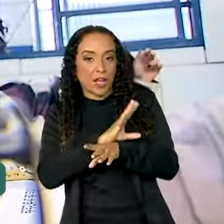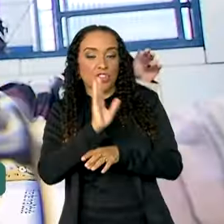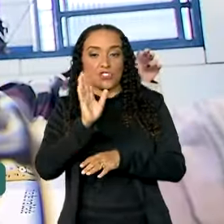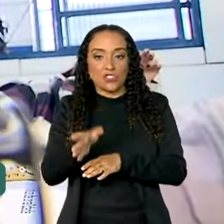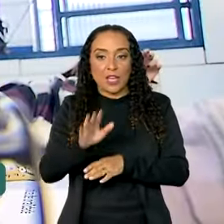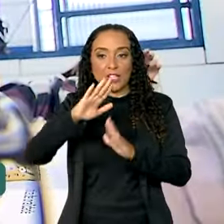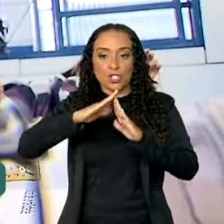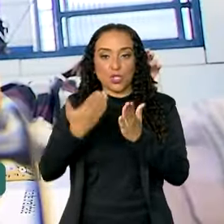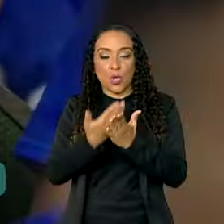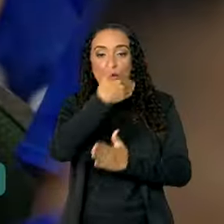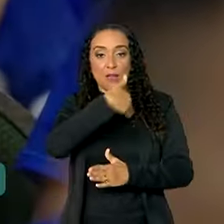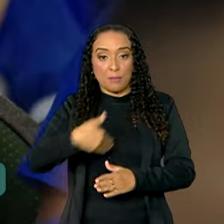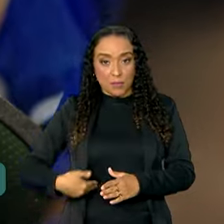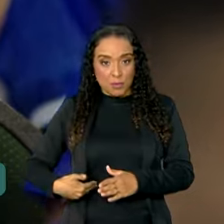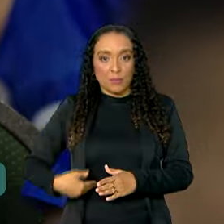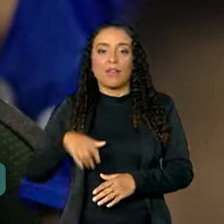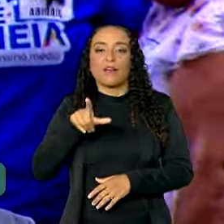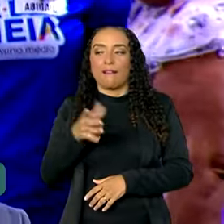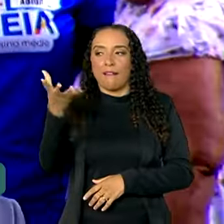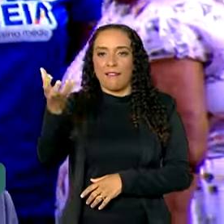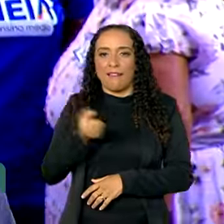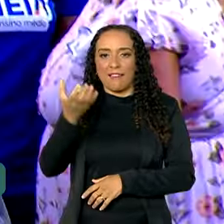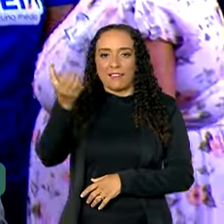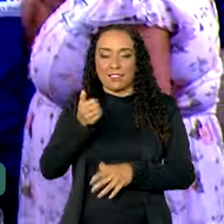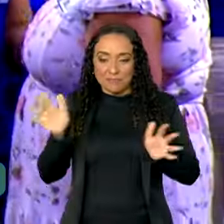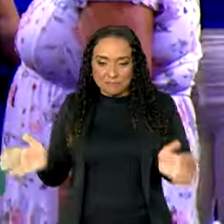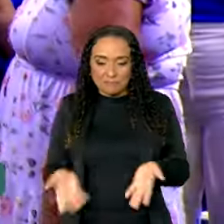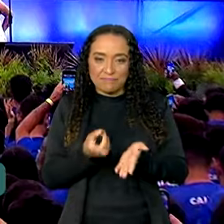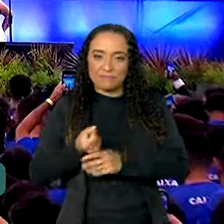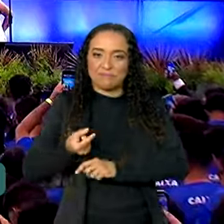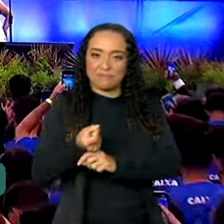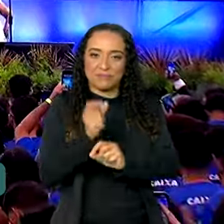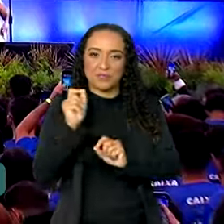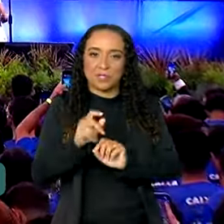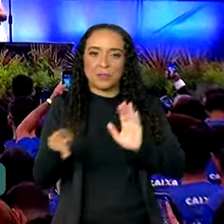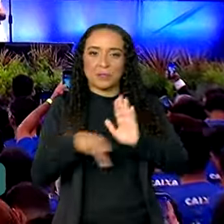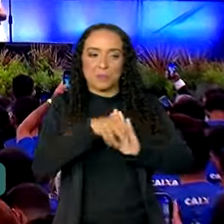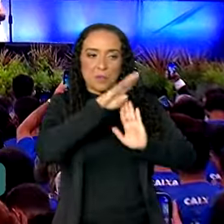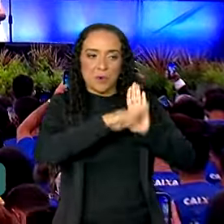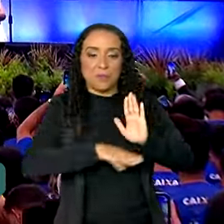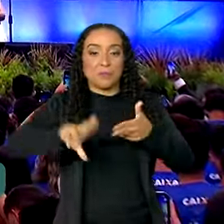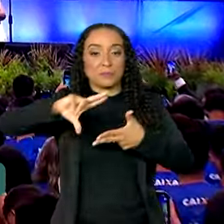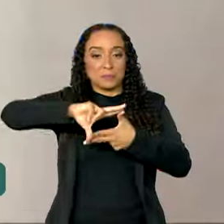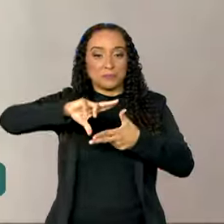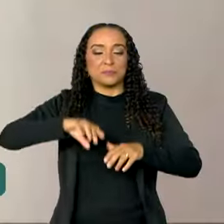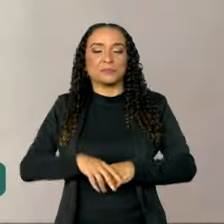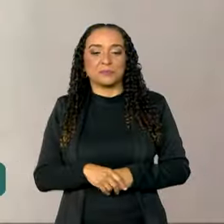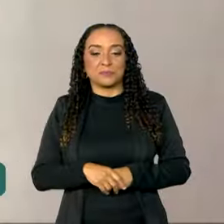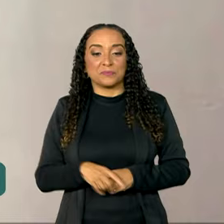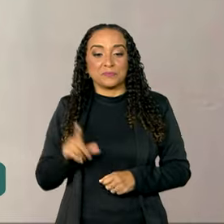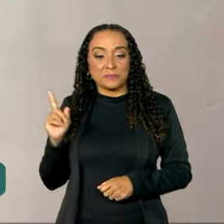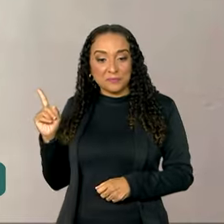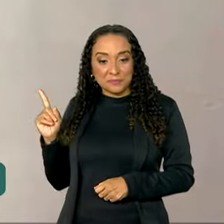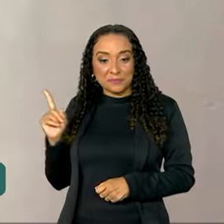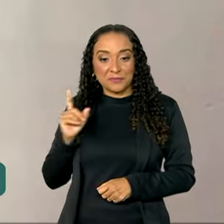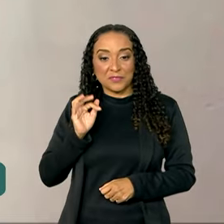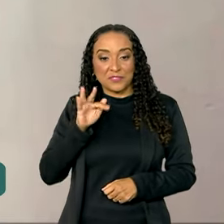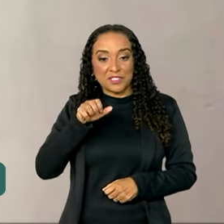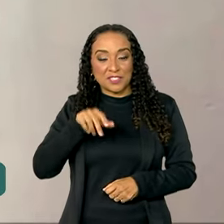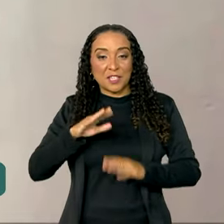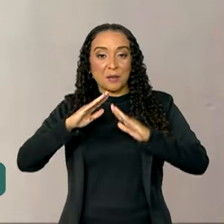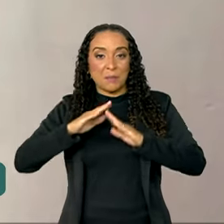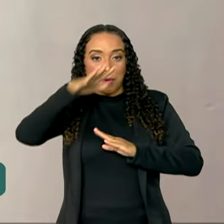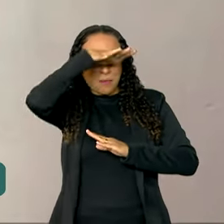de escolas públicas e que recebe o incentivo financeiro do programa Pé de Meia. Franciane, que mora em